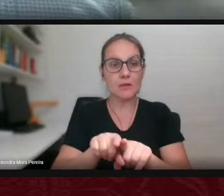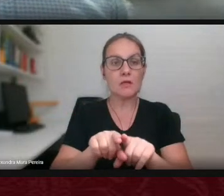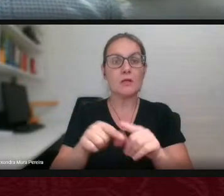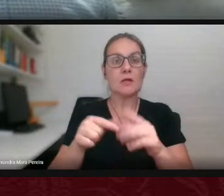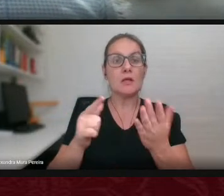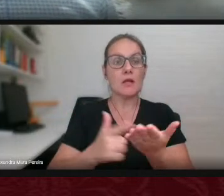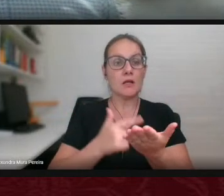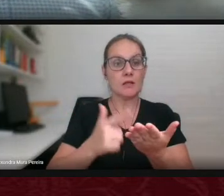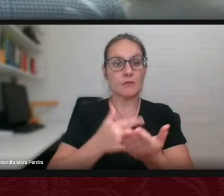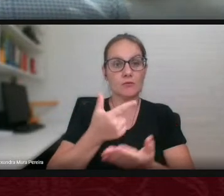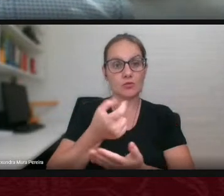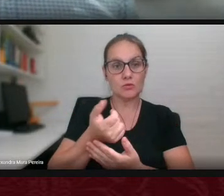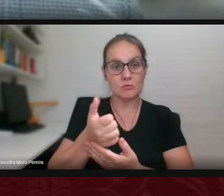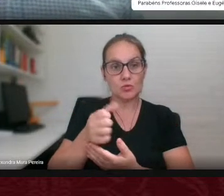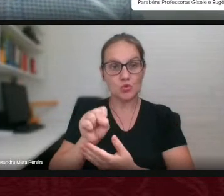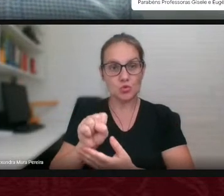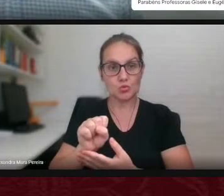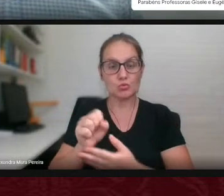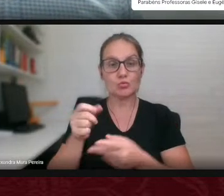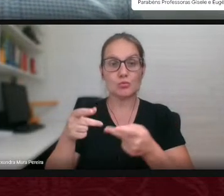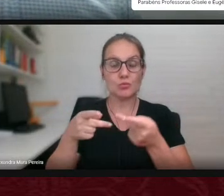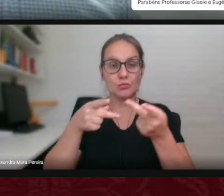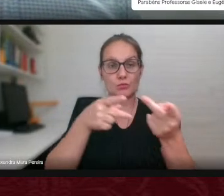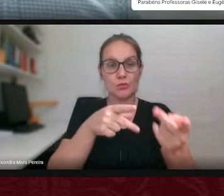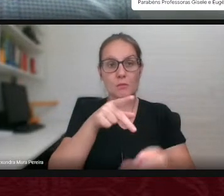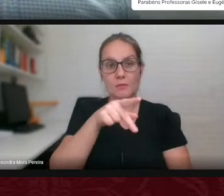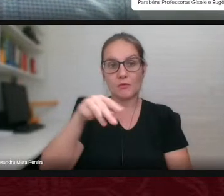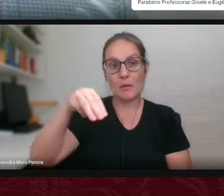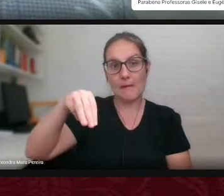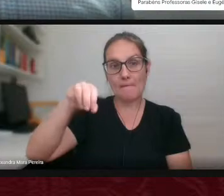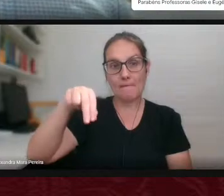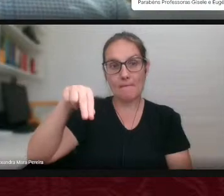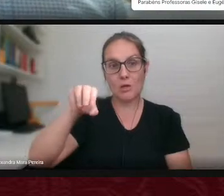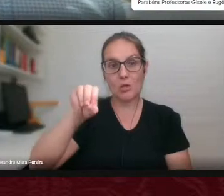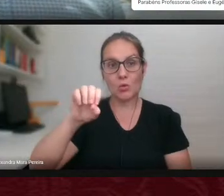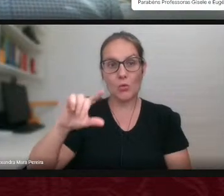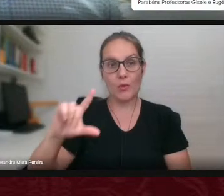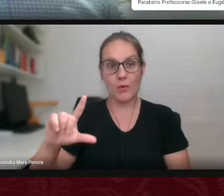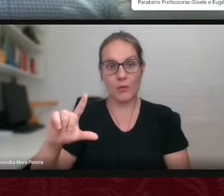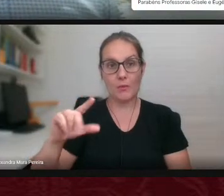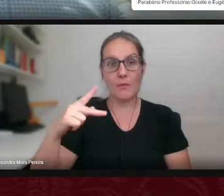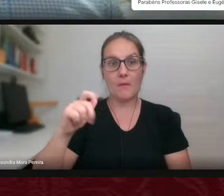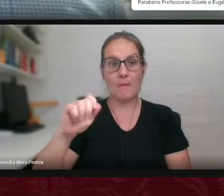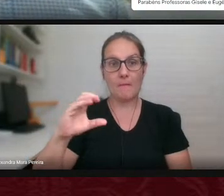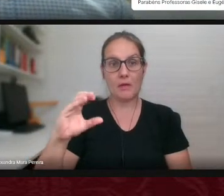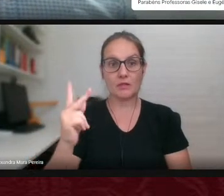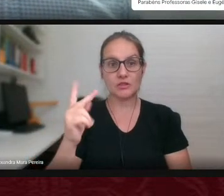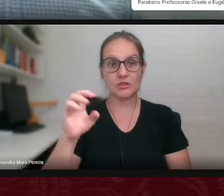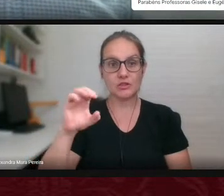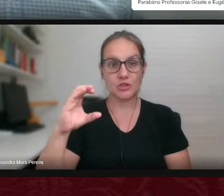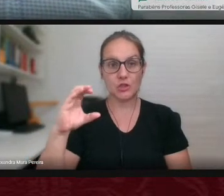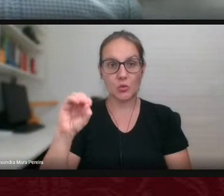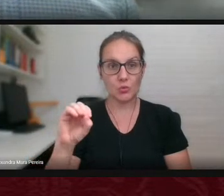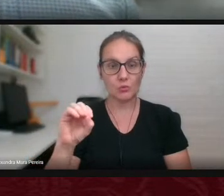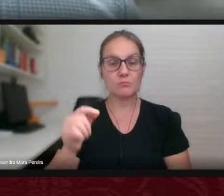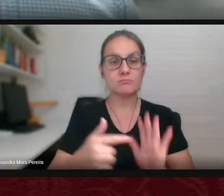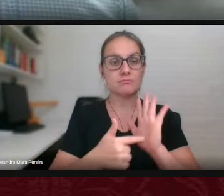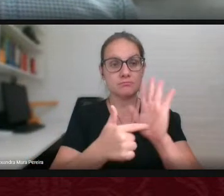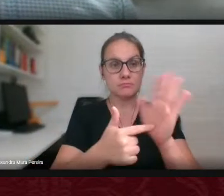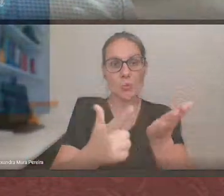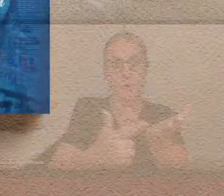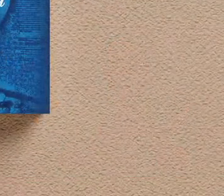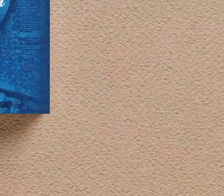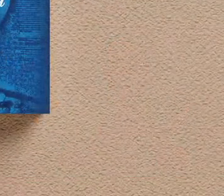nós convidamos o professor Manuel Pacheco Neto para a apresentação do livro 10